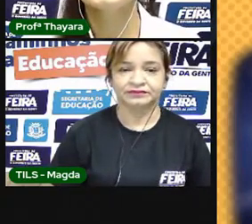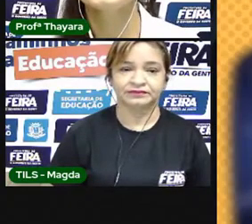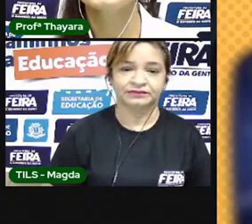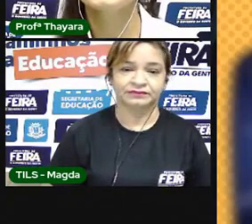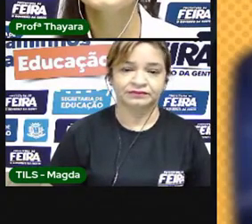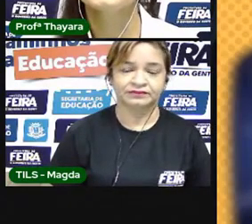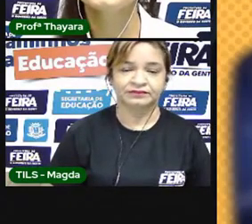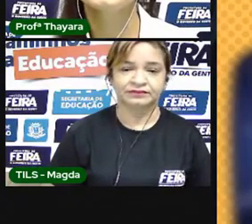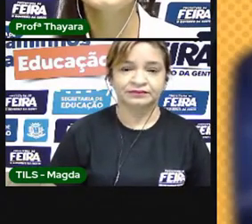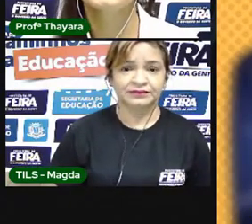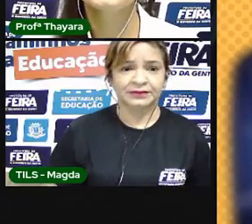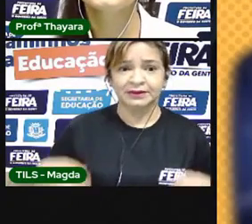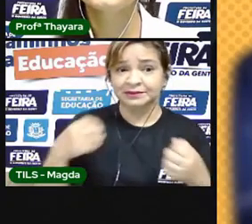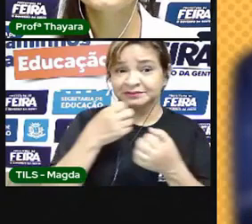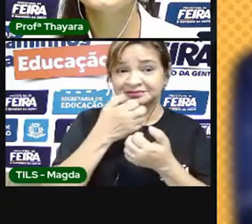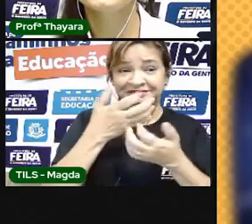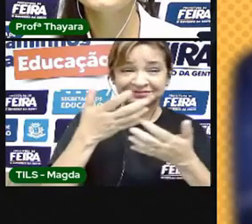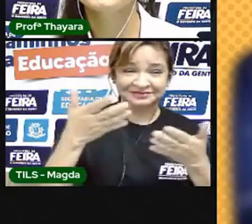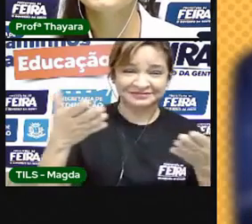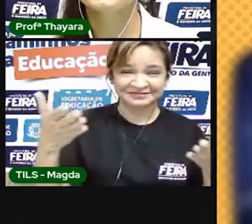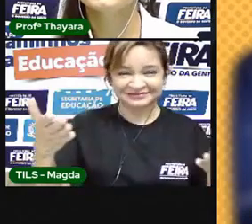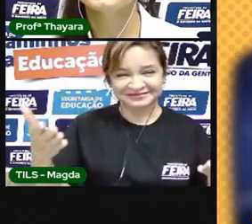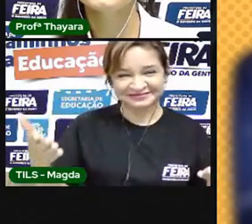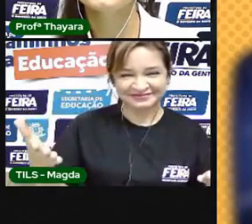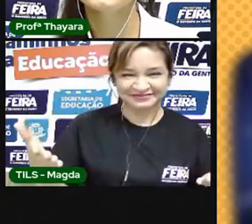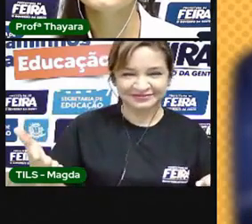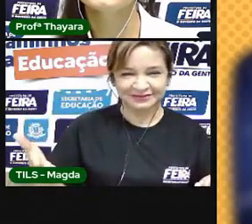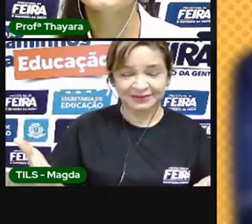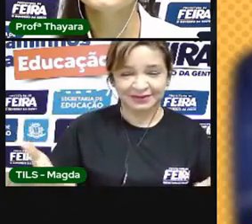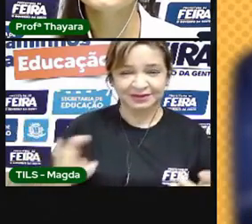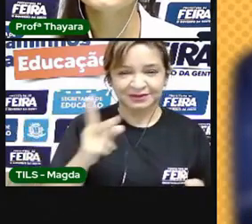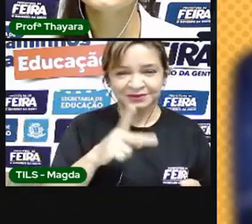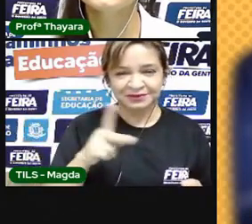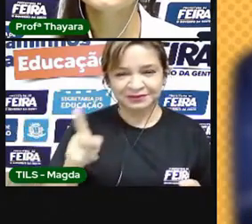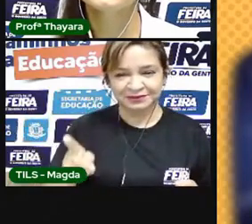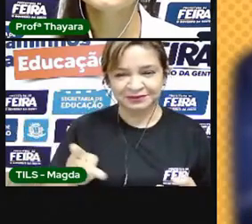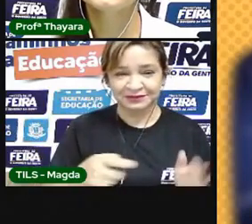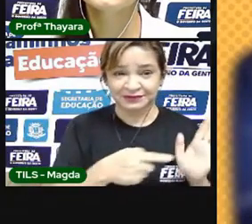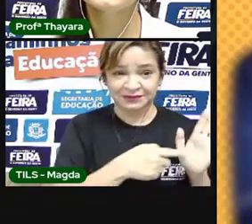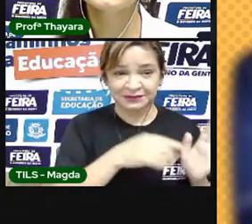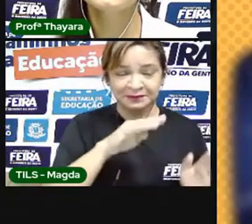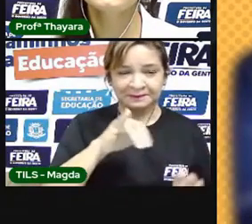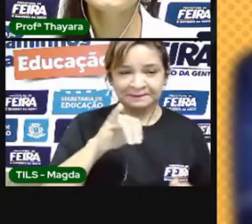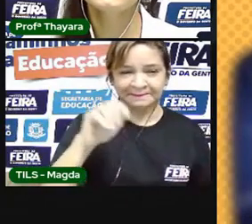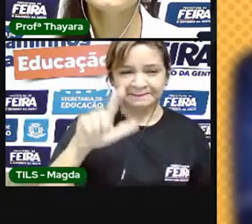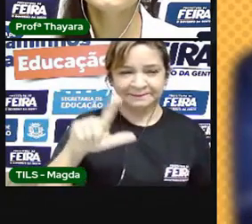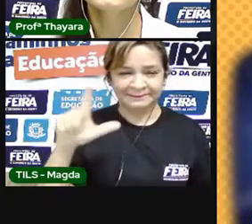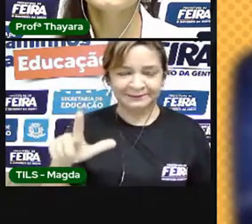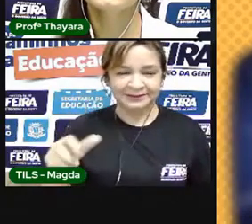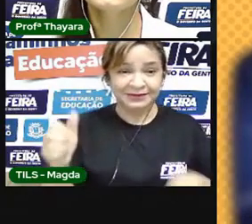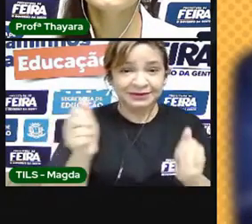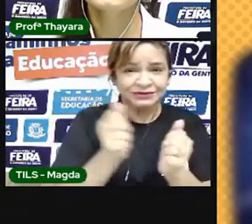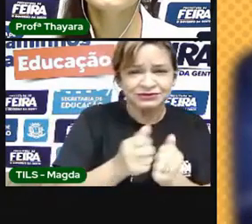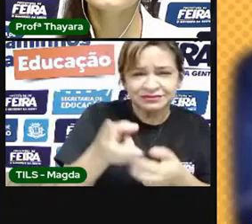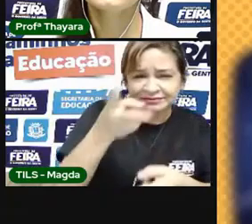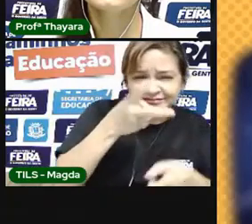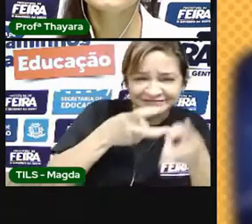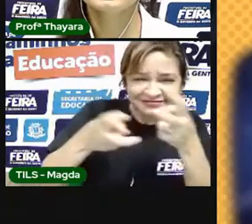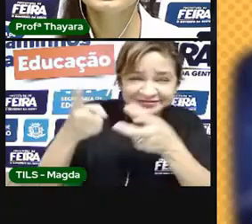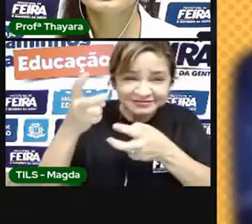Bem-vindos, pequenos astronautas. Eu sou o professor Bill Tyson e juntos vamos explorar o universo.